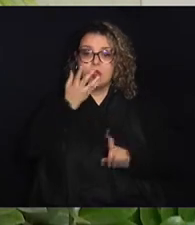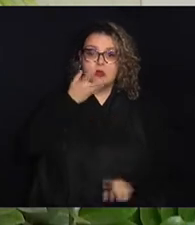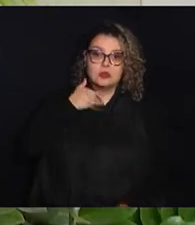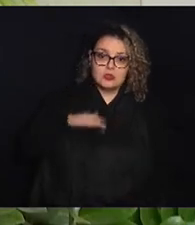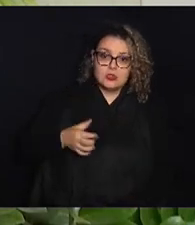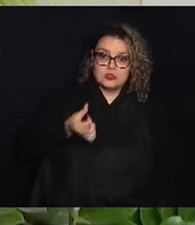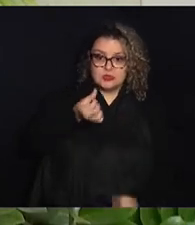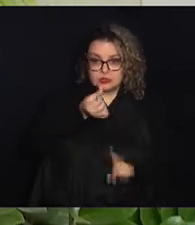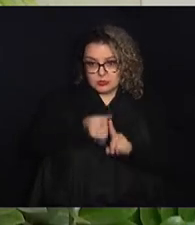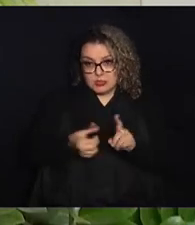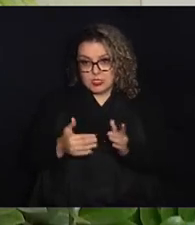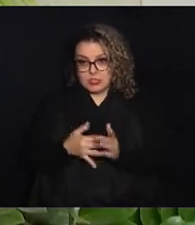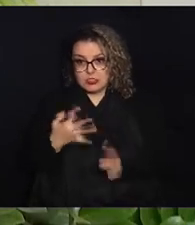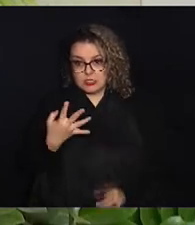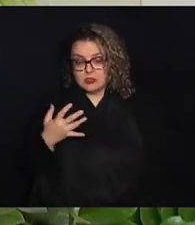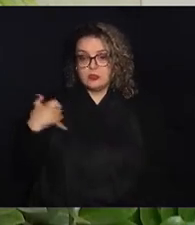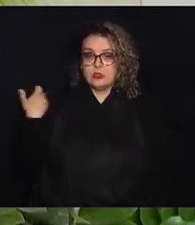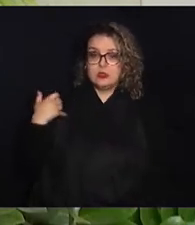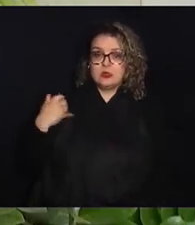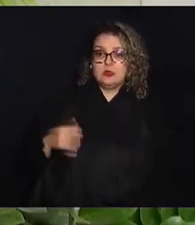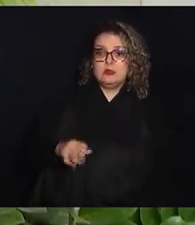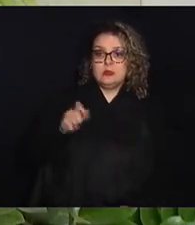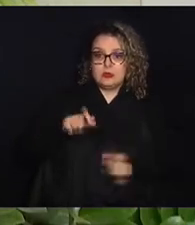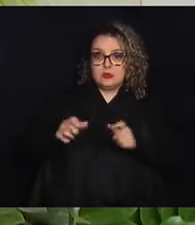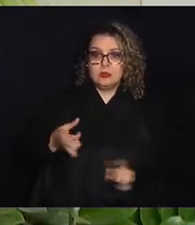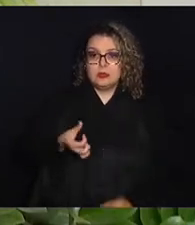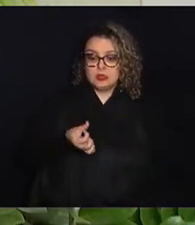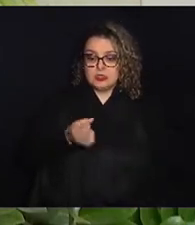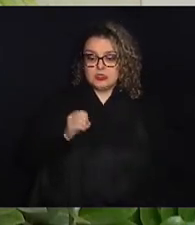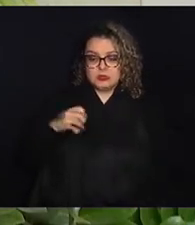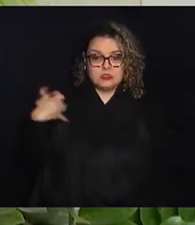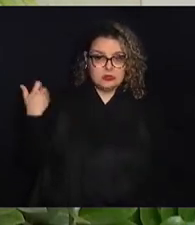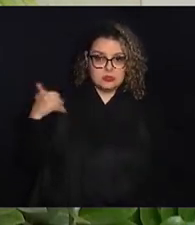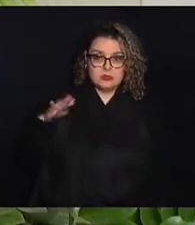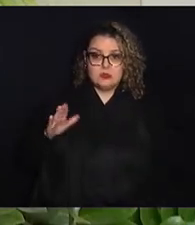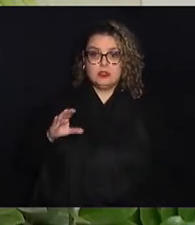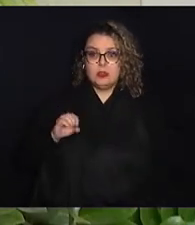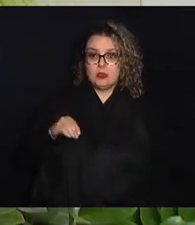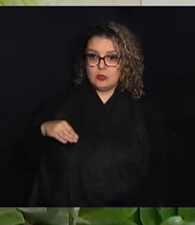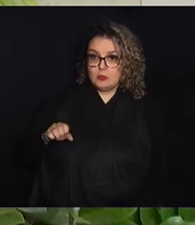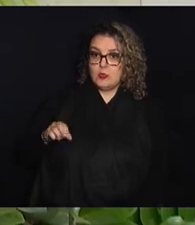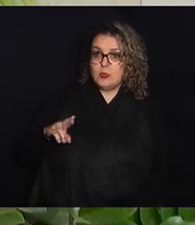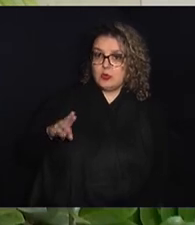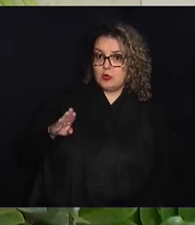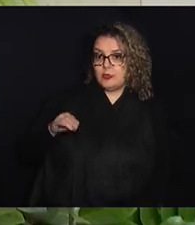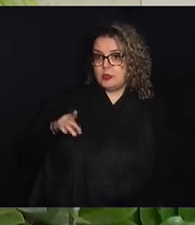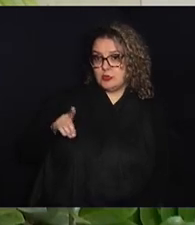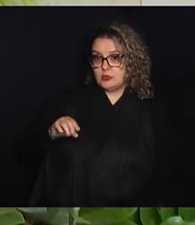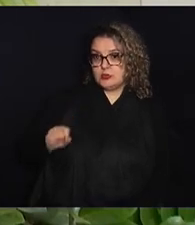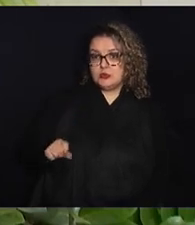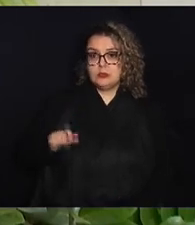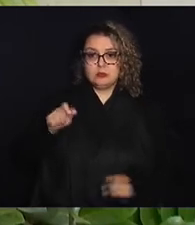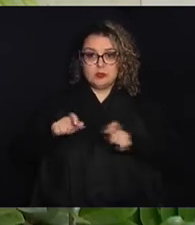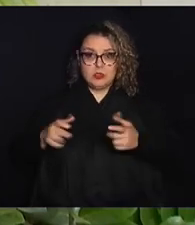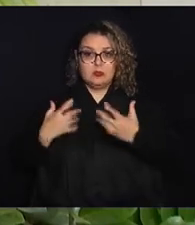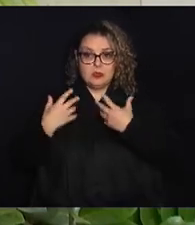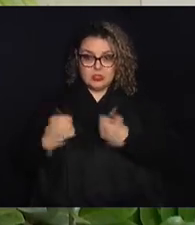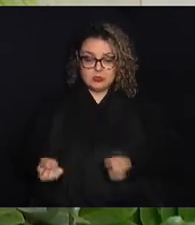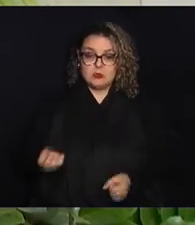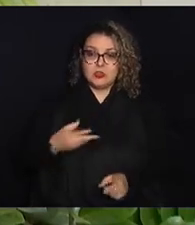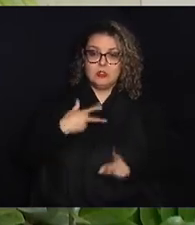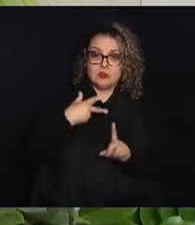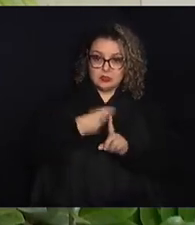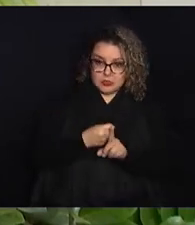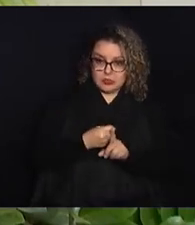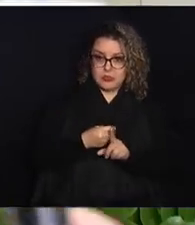seis meses a quatro anos, pessoas a partir de seis e sessenta anos de idade, os comórbidos, que todas essas pessoas recebam uma nova dose